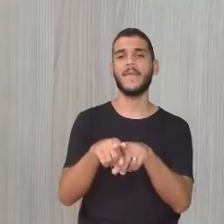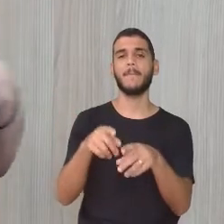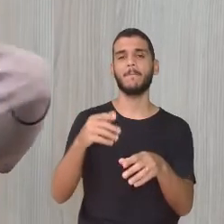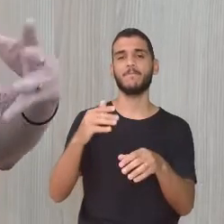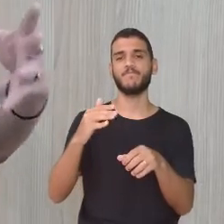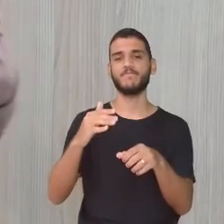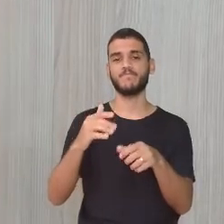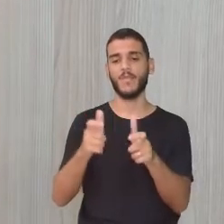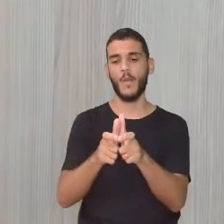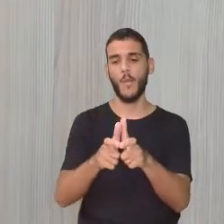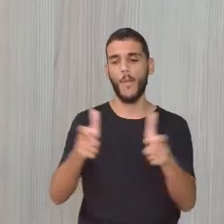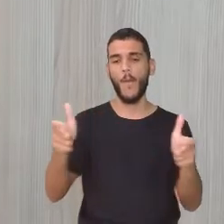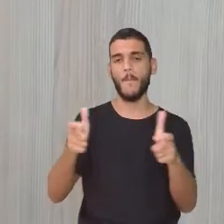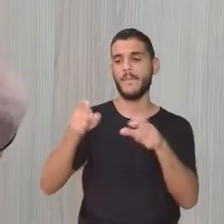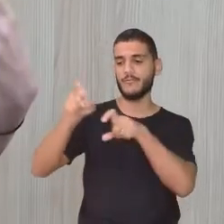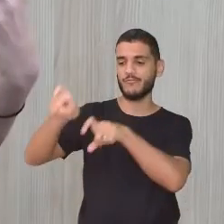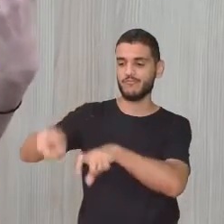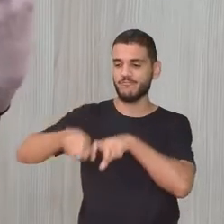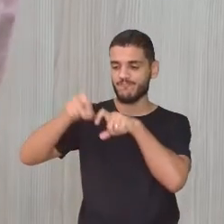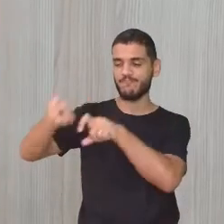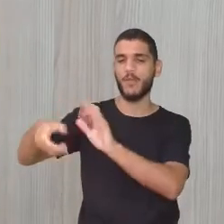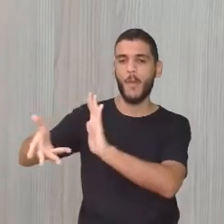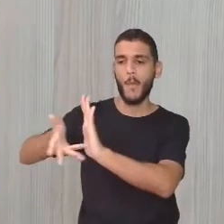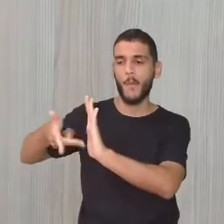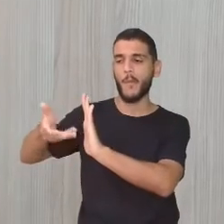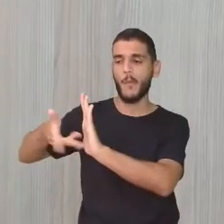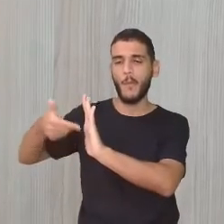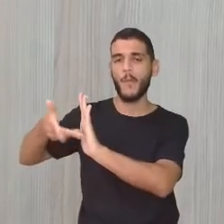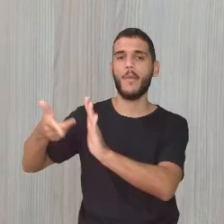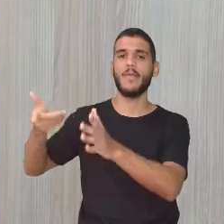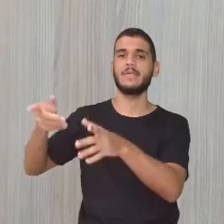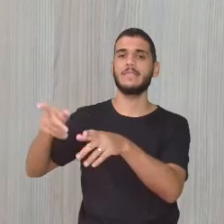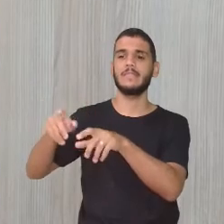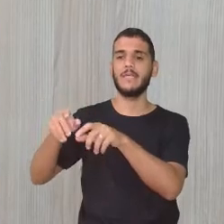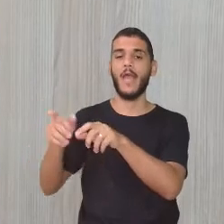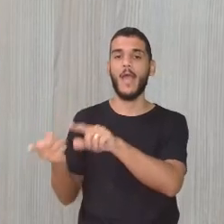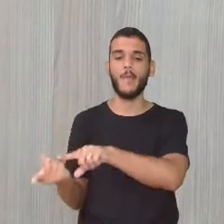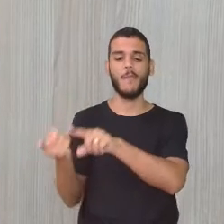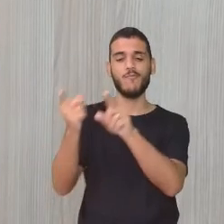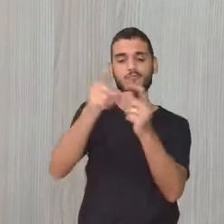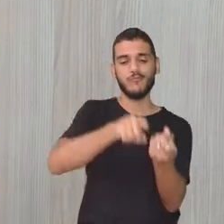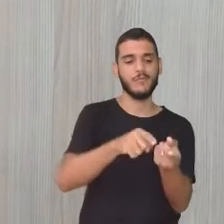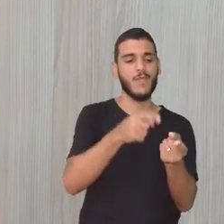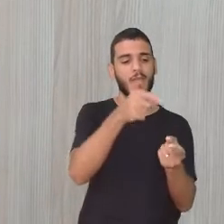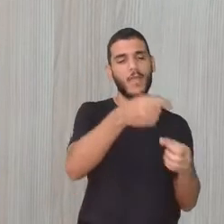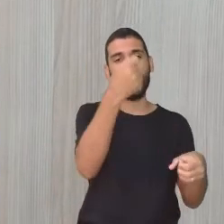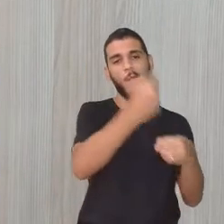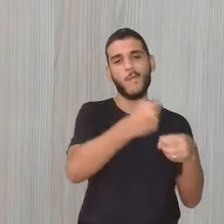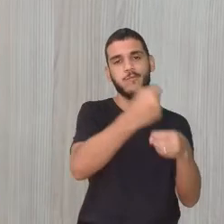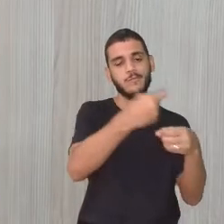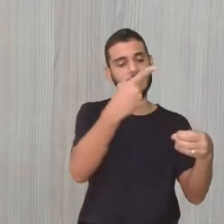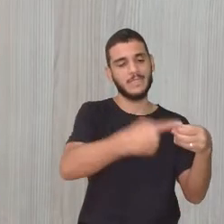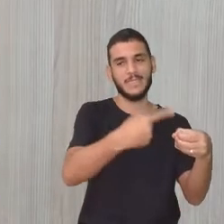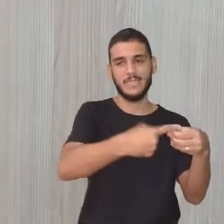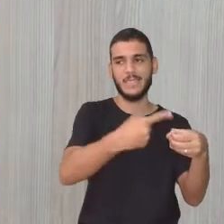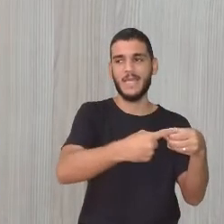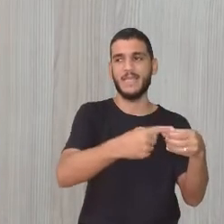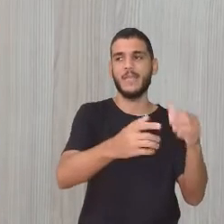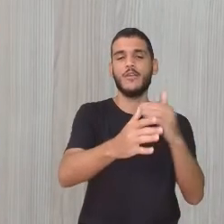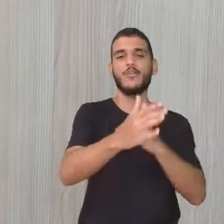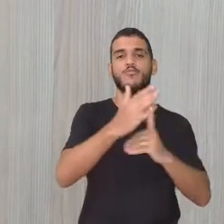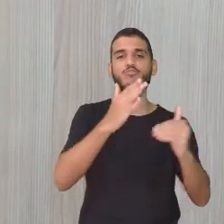Mas, sair mais das áreas do campo, começar as construções das cidades. Tudo isso vai se interligando